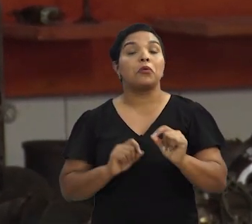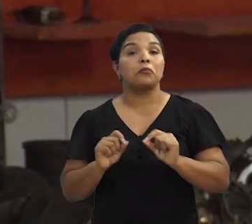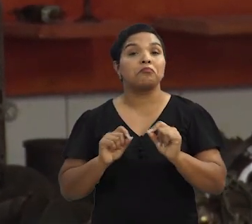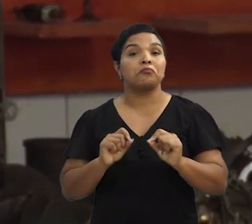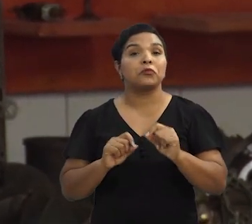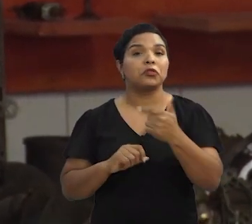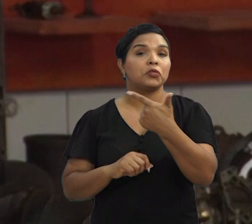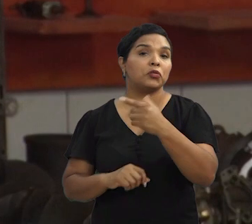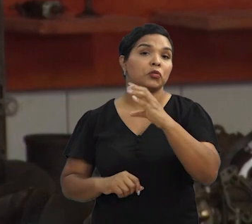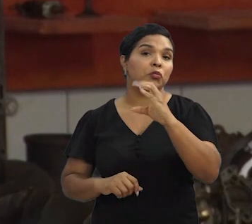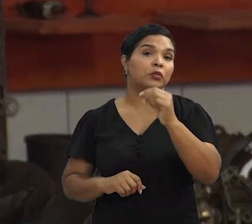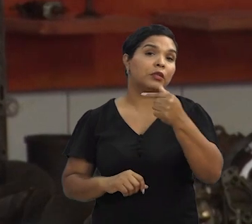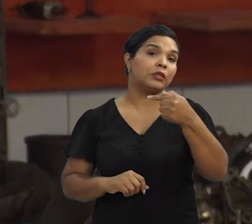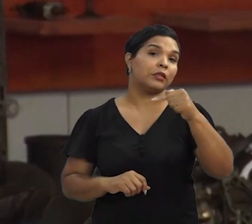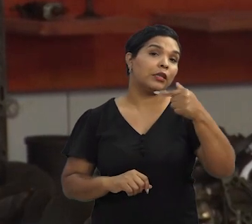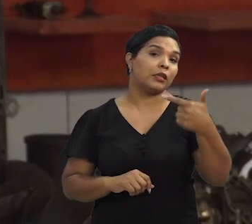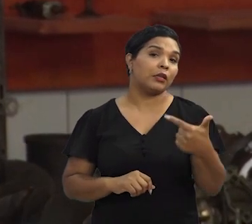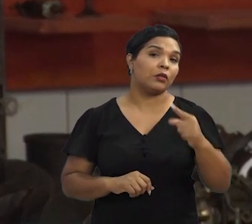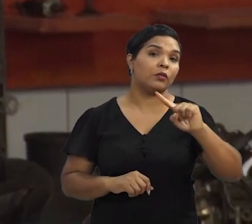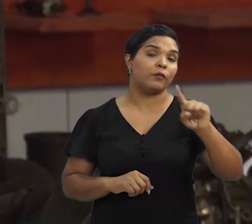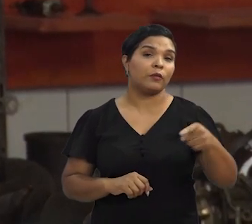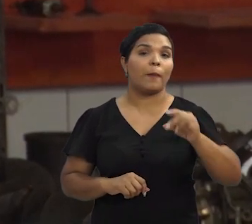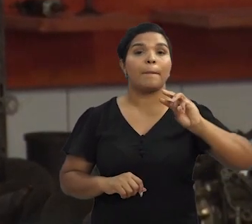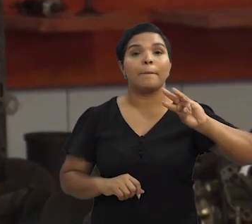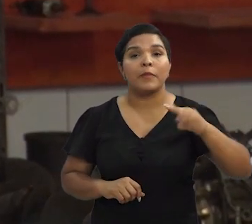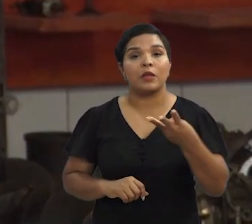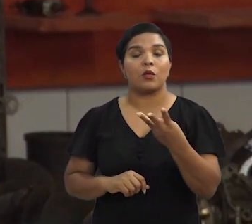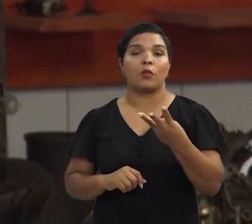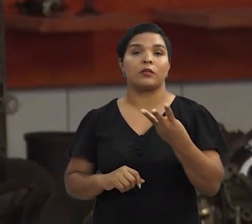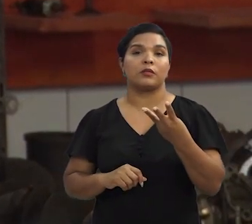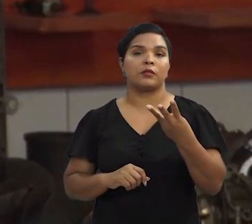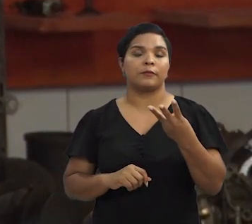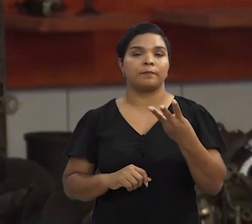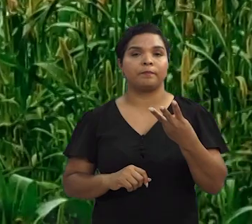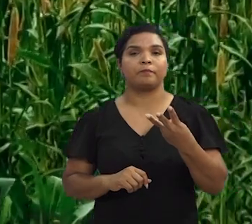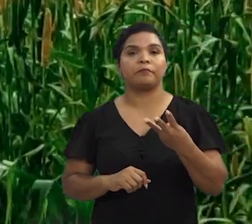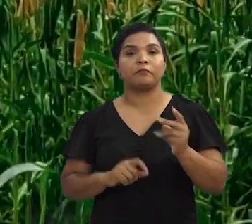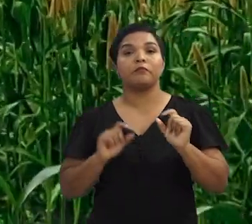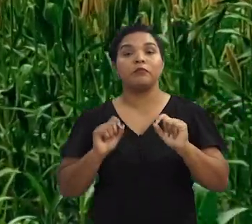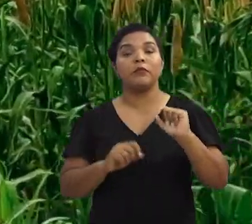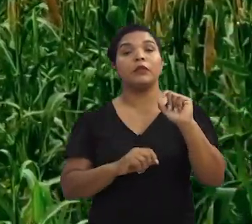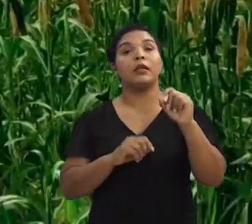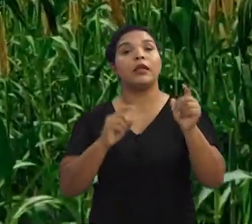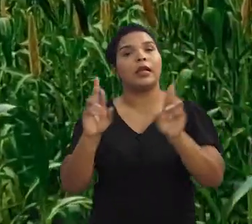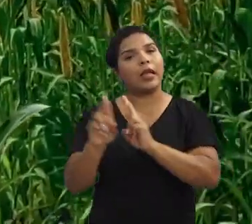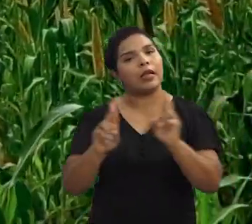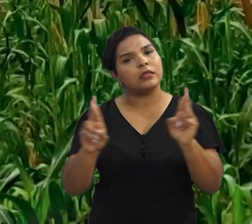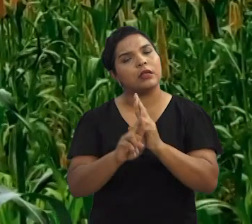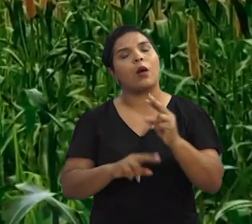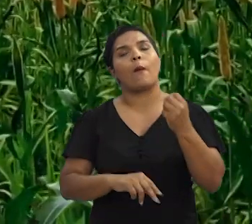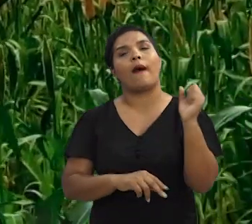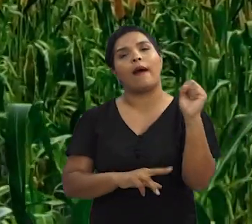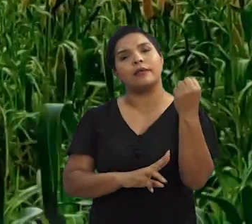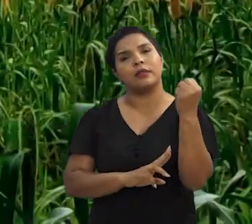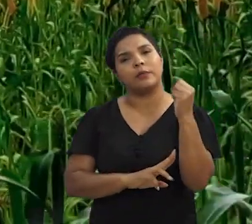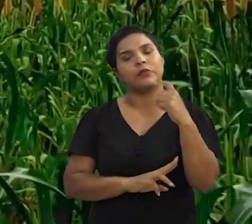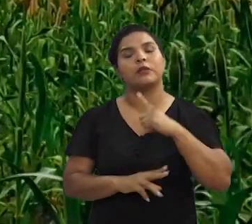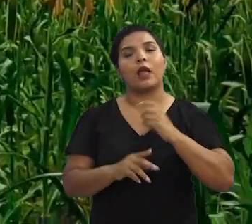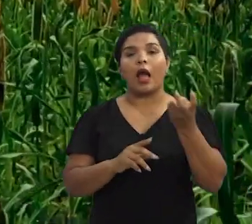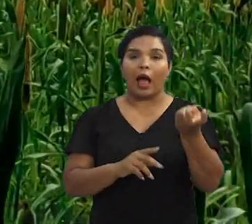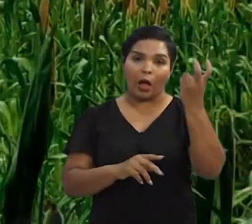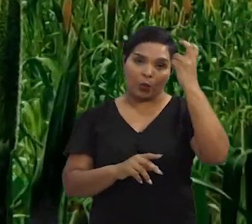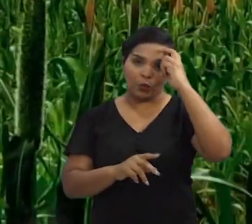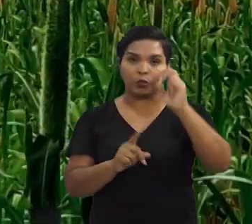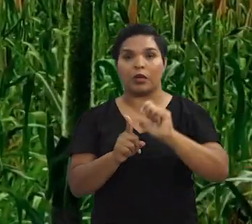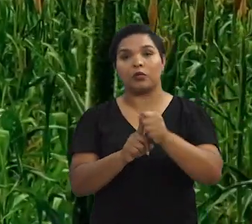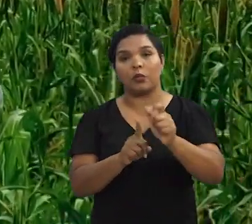safra prevê uma estimativa de 272,5 milhões de toneladas. Em relação à Sergipe, nós temos destaque para a cultura